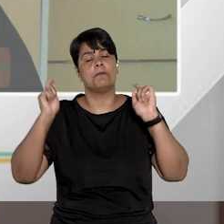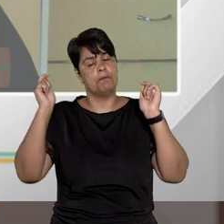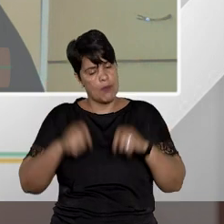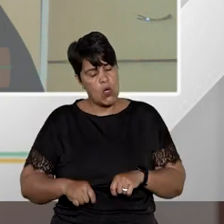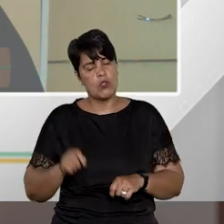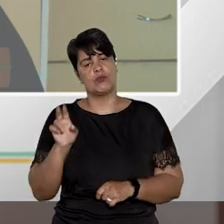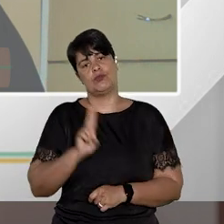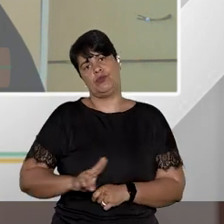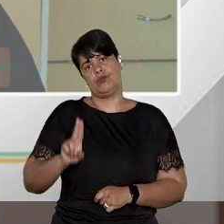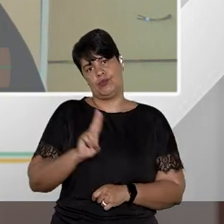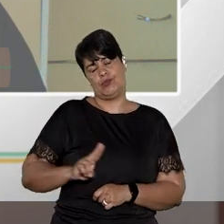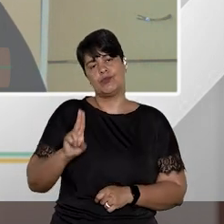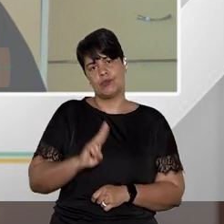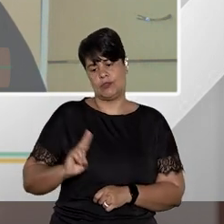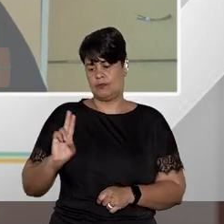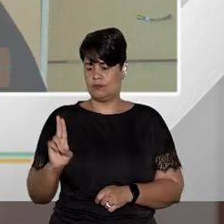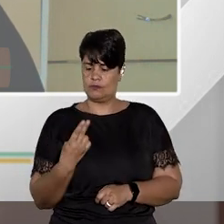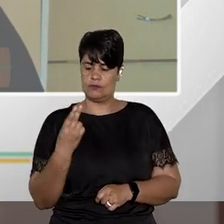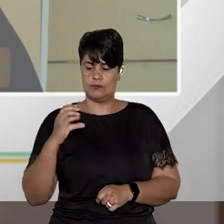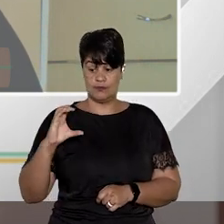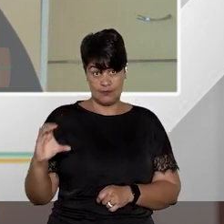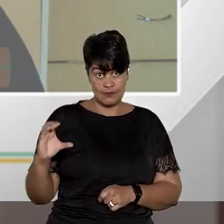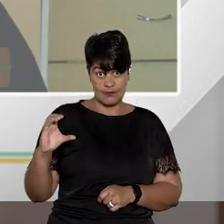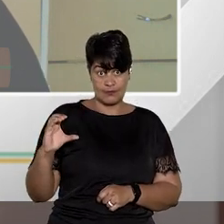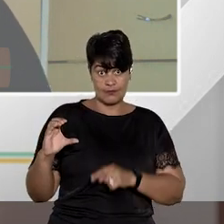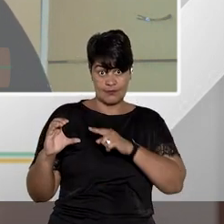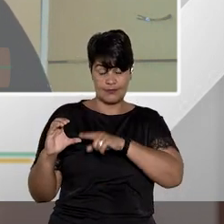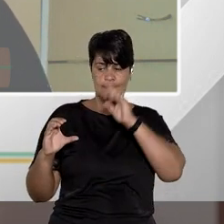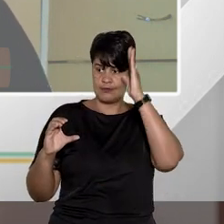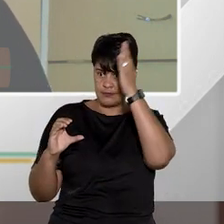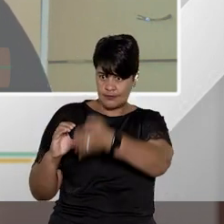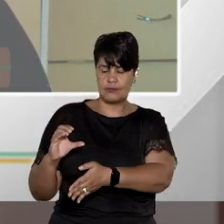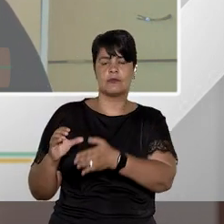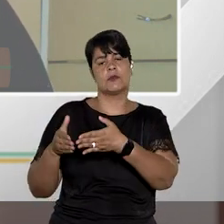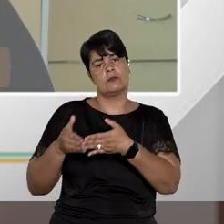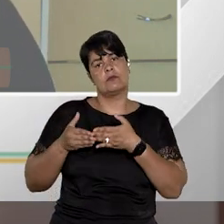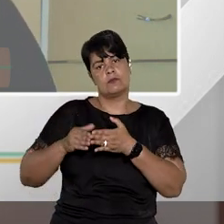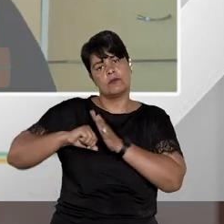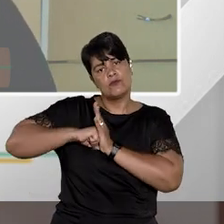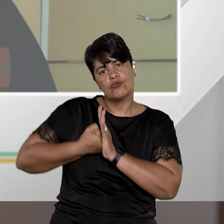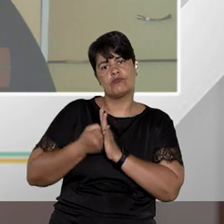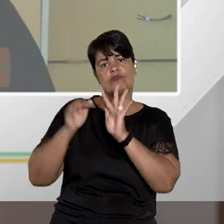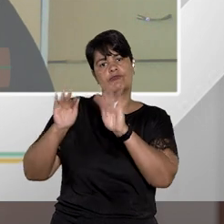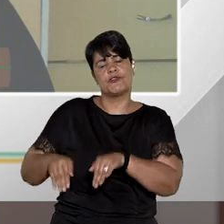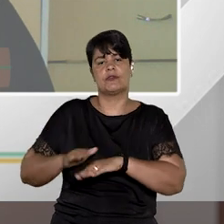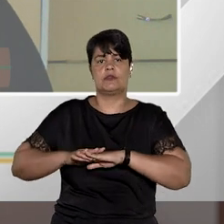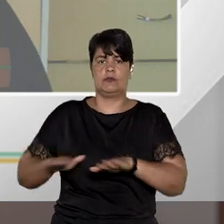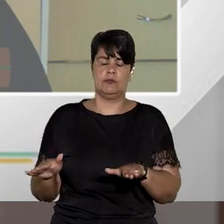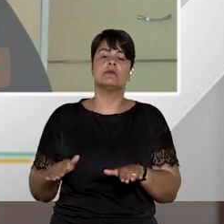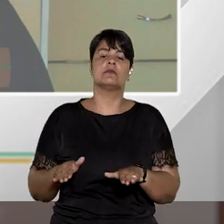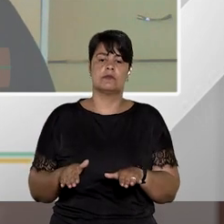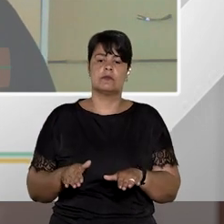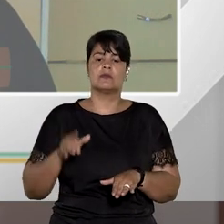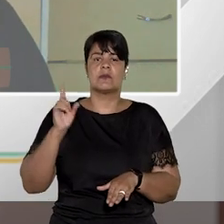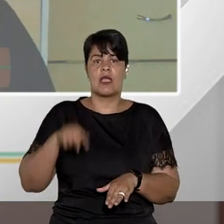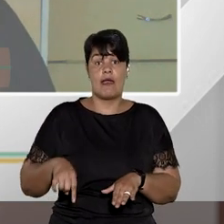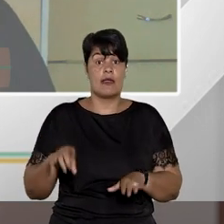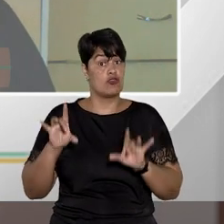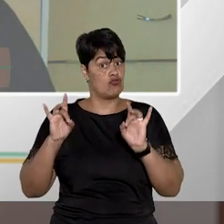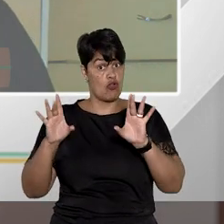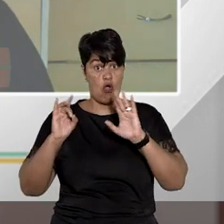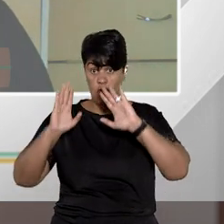possível utilizar o habeas corpus com essa finalidade então de trancar o inquérito, é algo